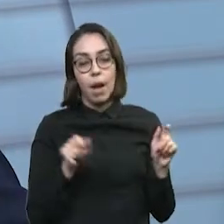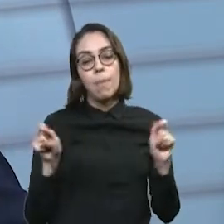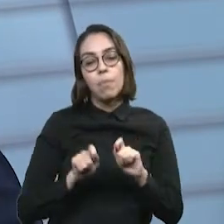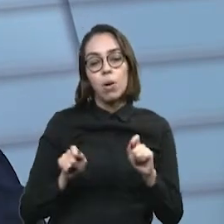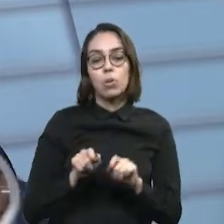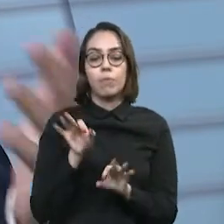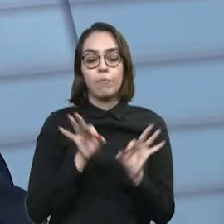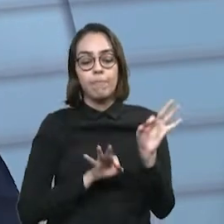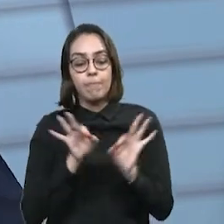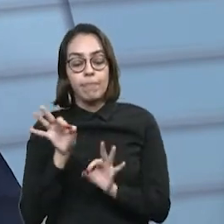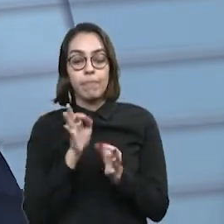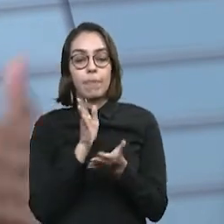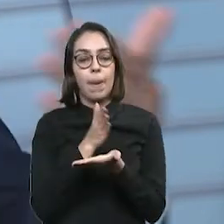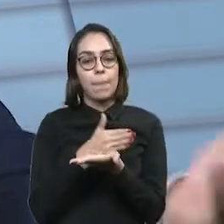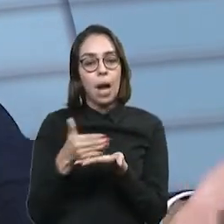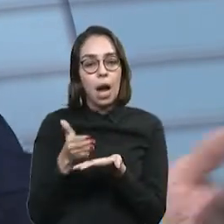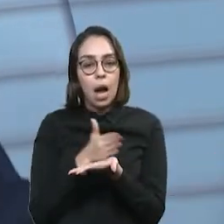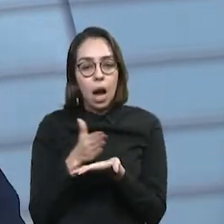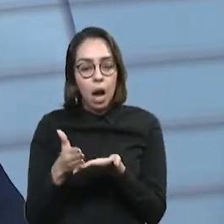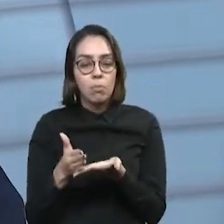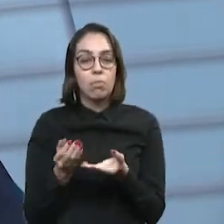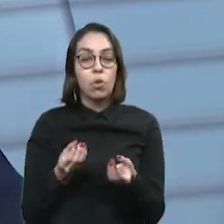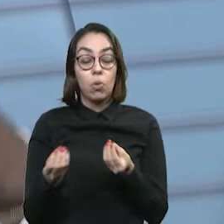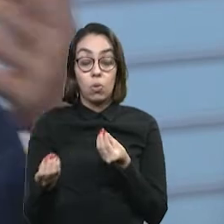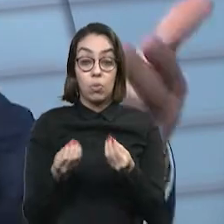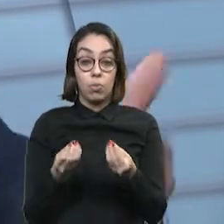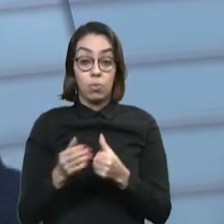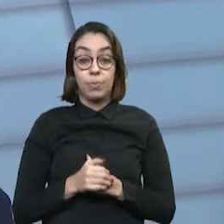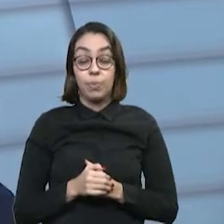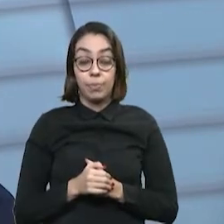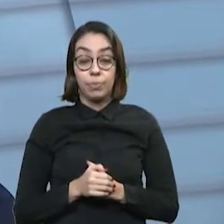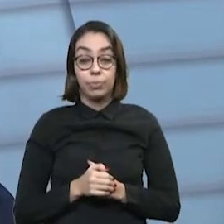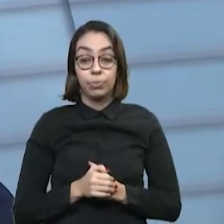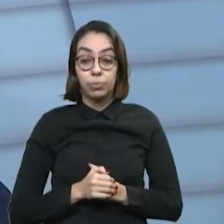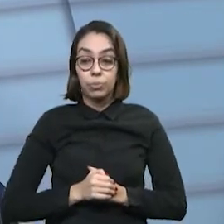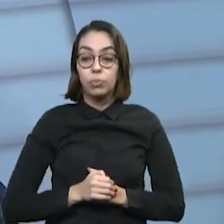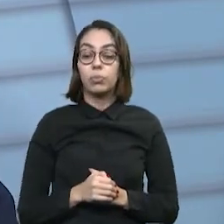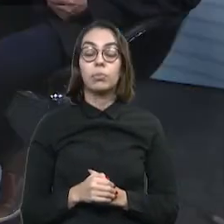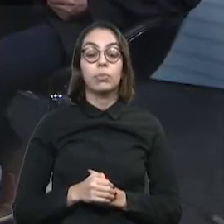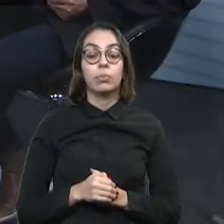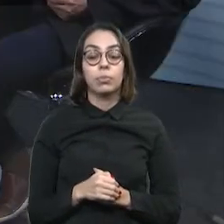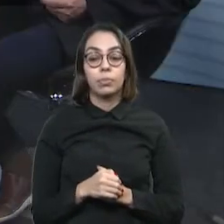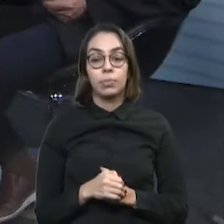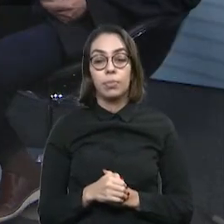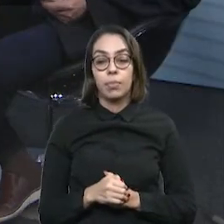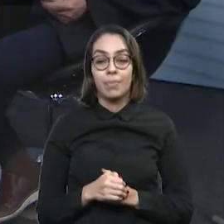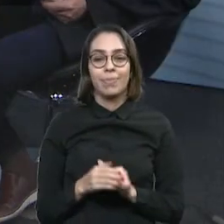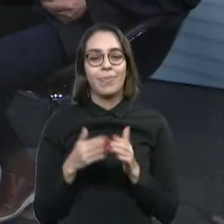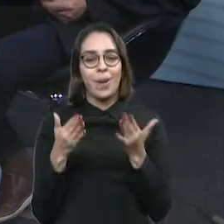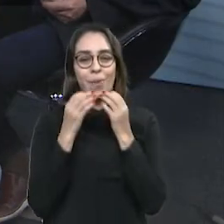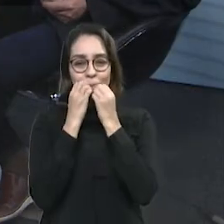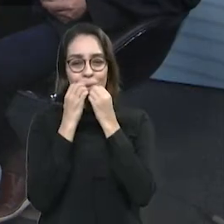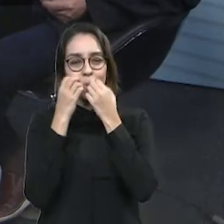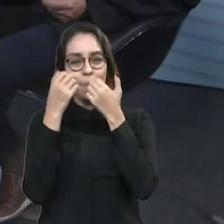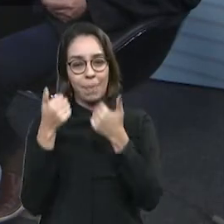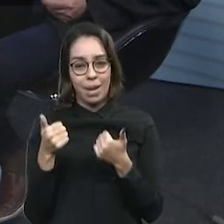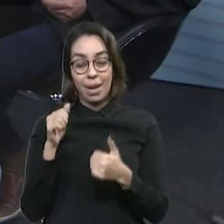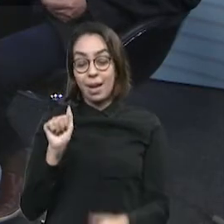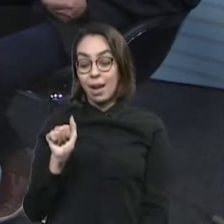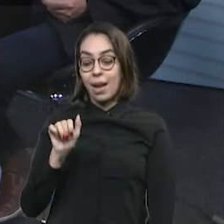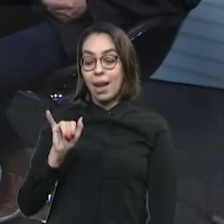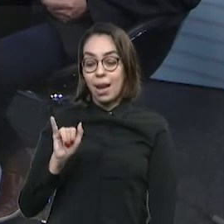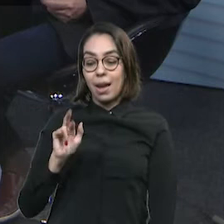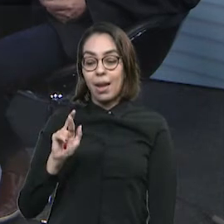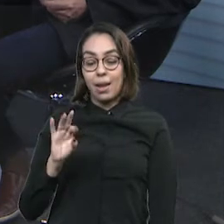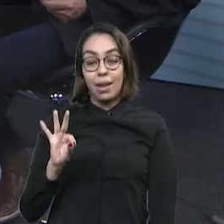de muitas discussões que podemos tratar nesse programa e nas próximas edições também. Muito bem. Ô, Ailton, tudo bom, Ailton? Bom dia, Renato.